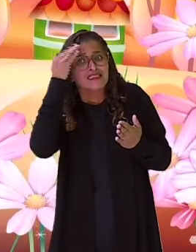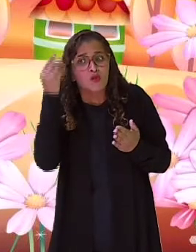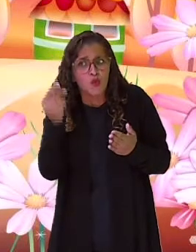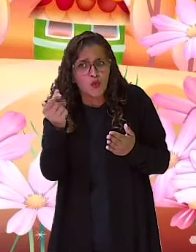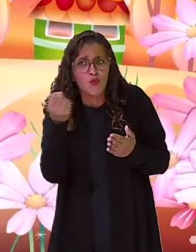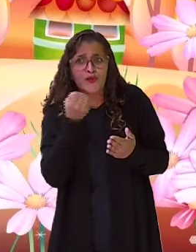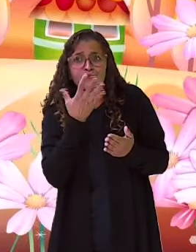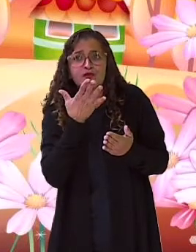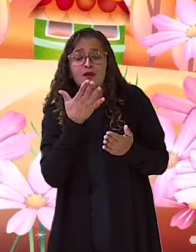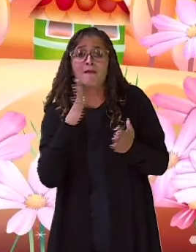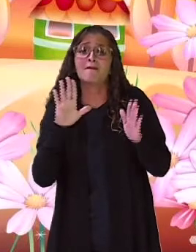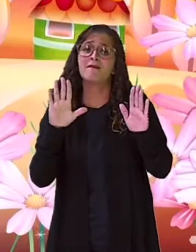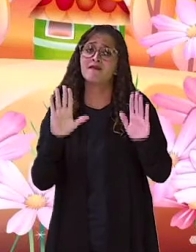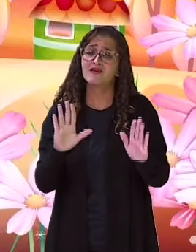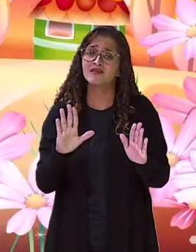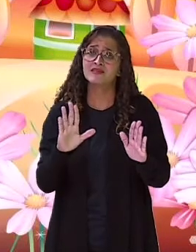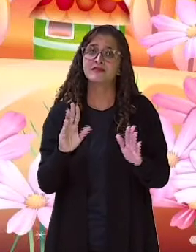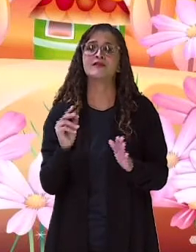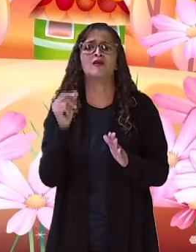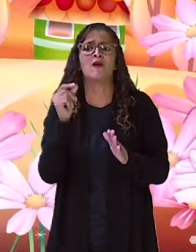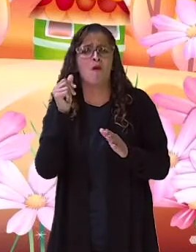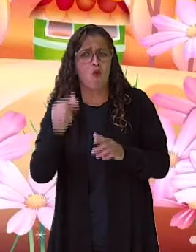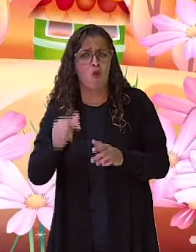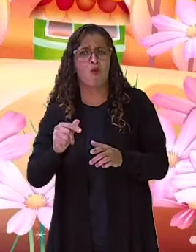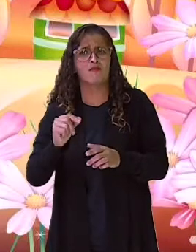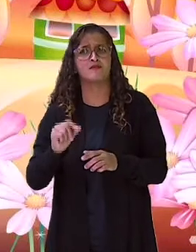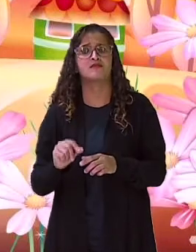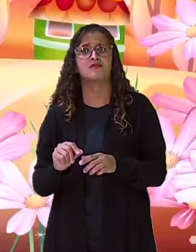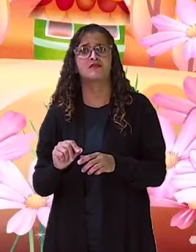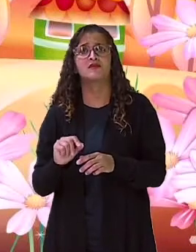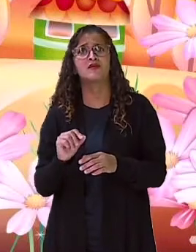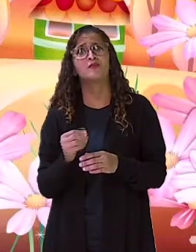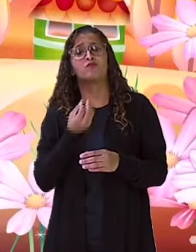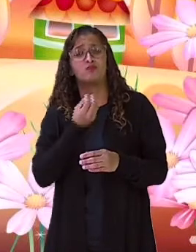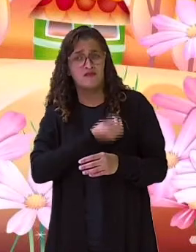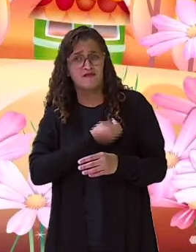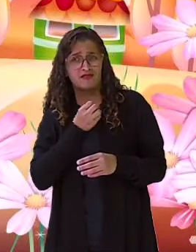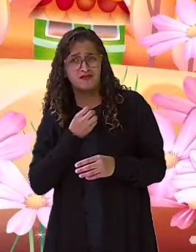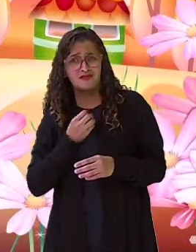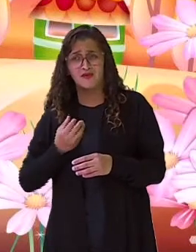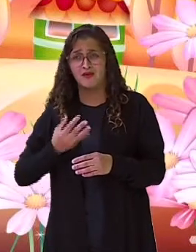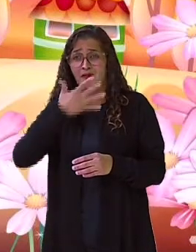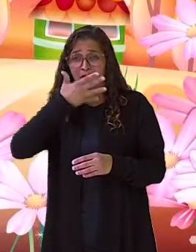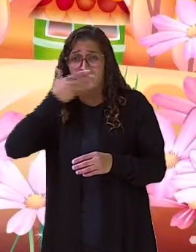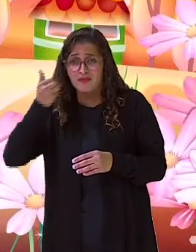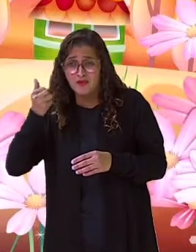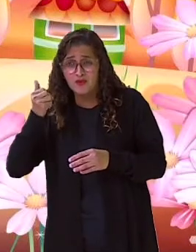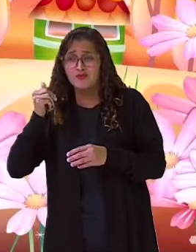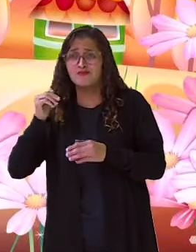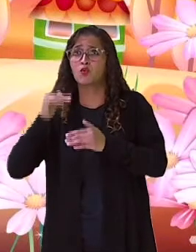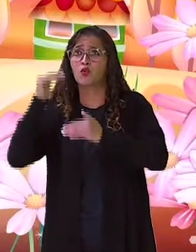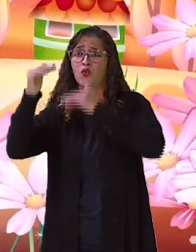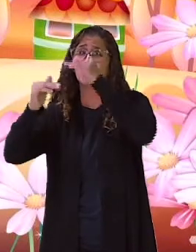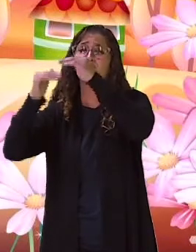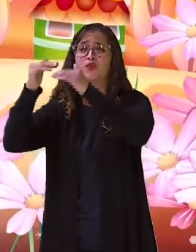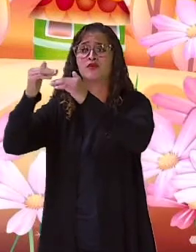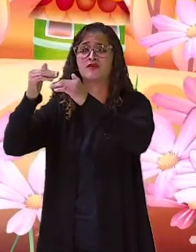construir a vida, a pessoa tem que trabalhar muito e ainda ter um pouquinho de sorte. E pediu.